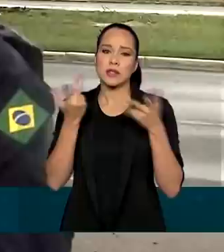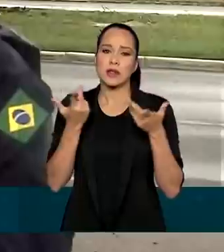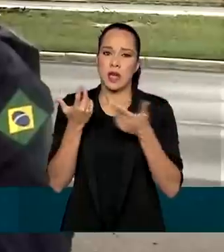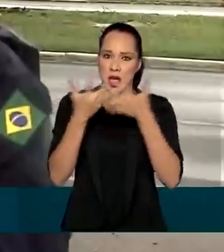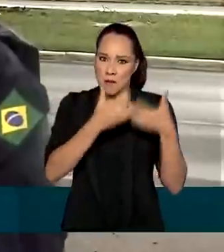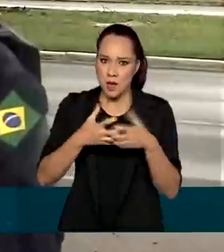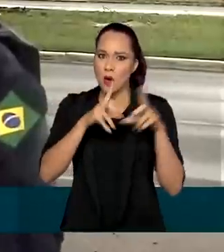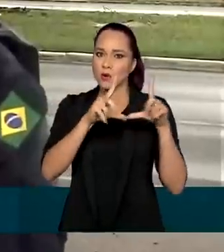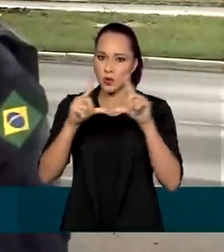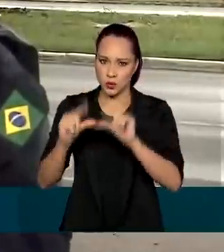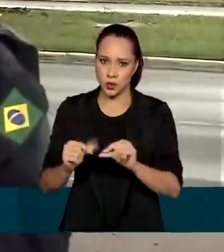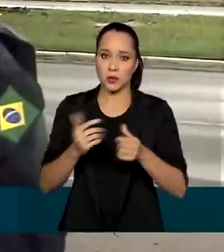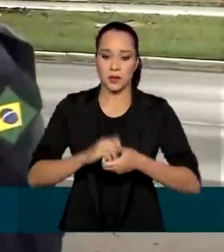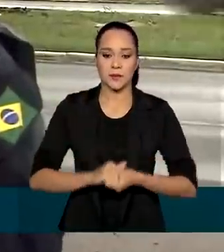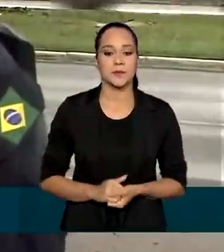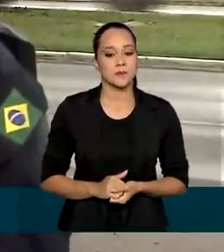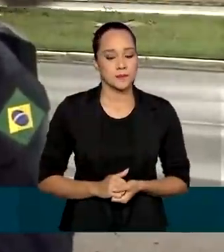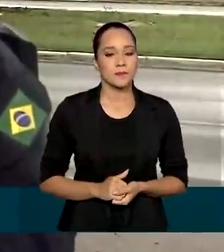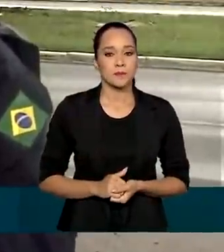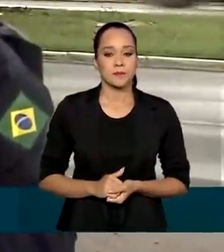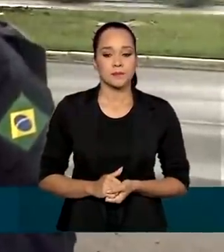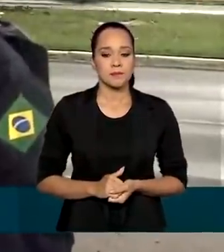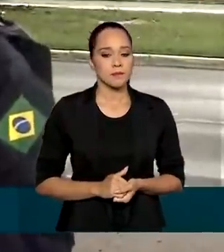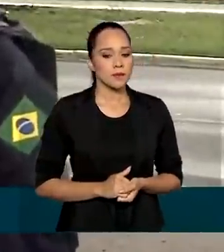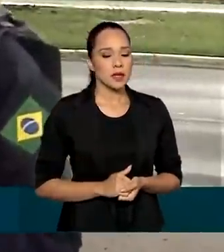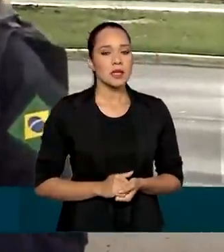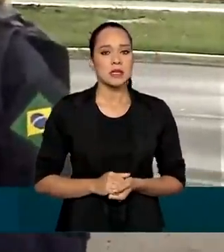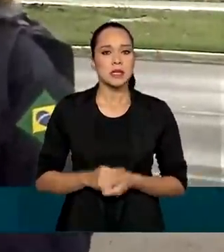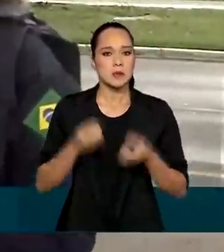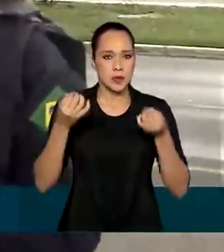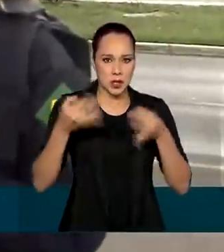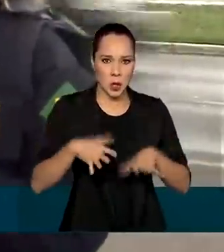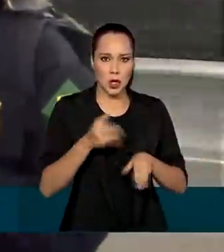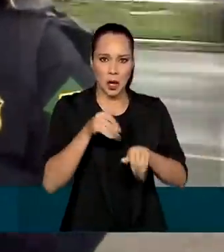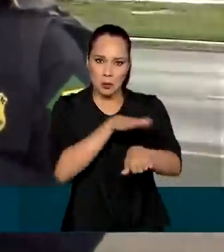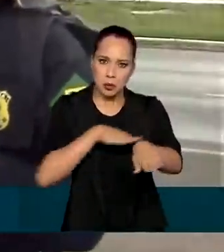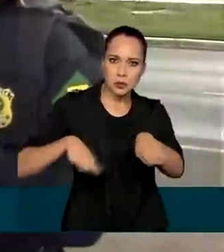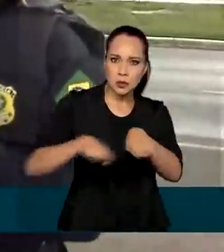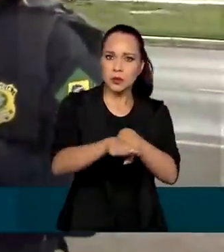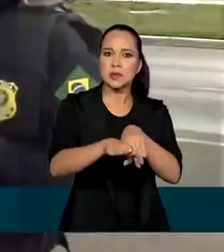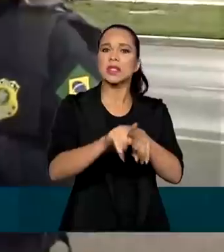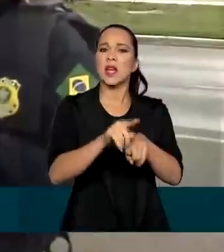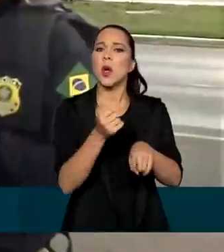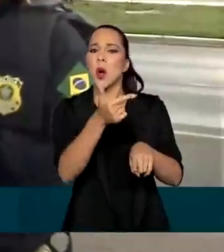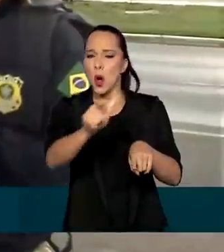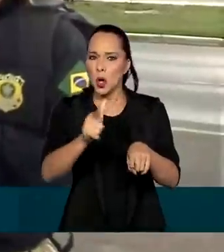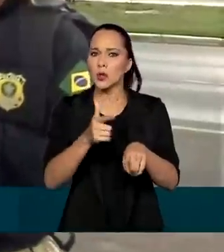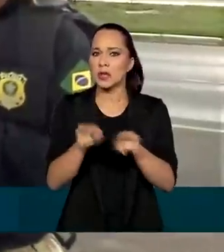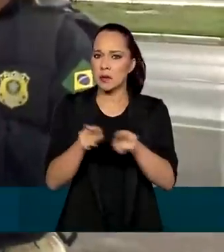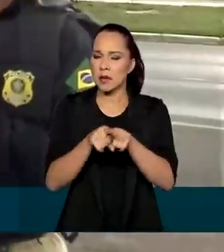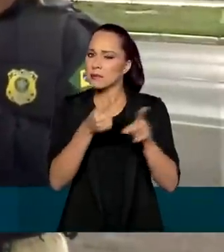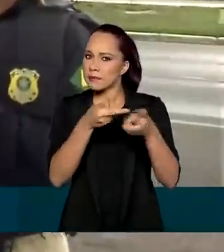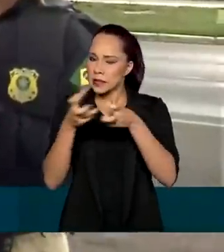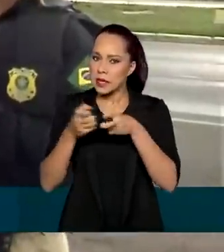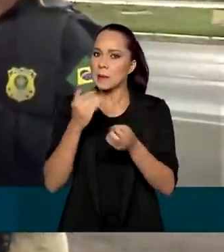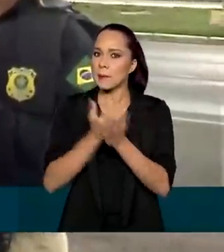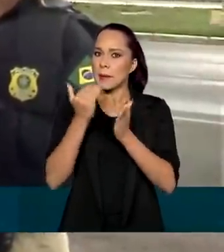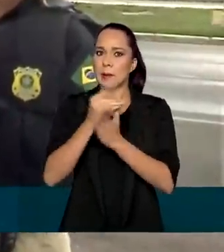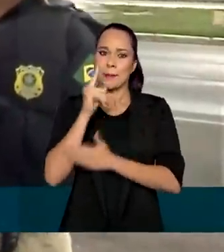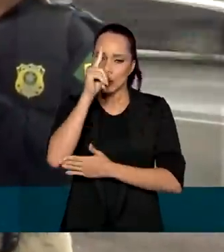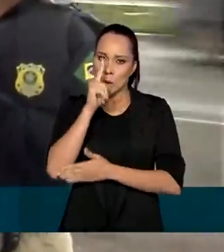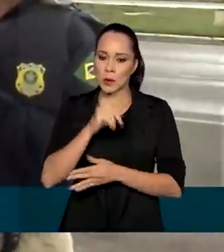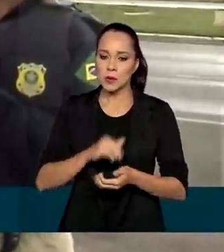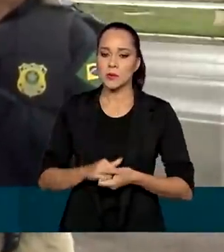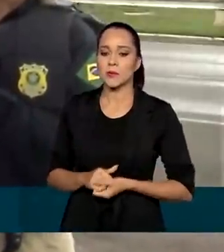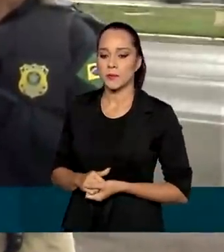longos em pistas simples. Você comentou sobre a questão da ultrapassagem devida. Esse é o delito mais comum ou tem outros delitos que vocês observam nas estradas?